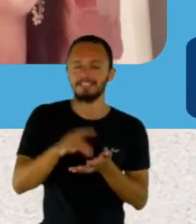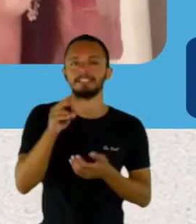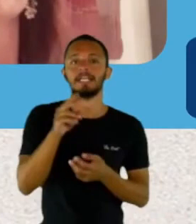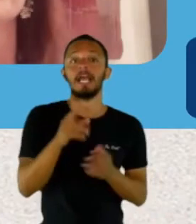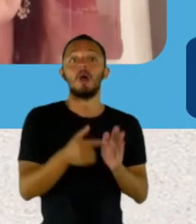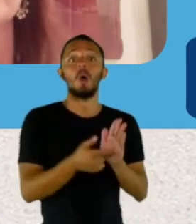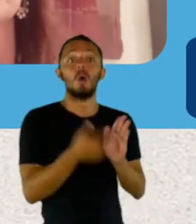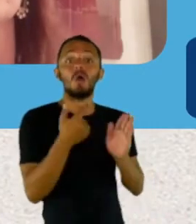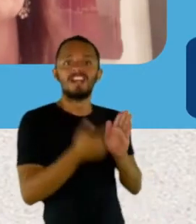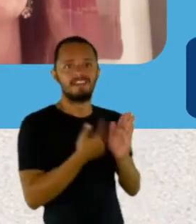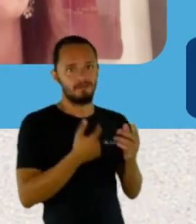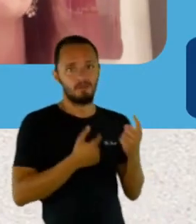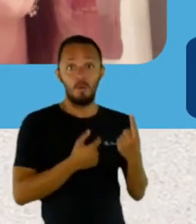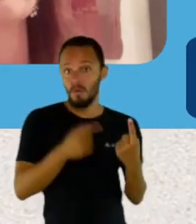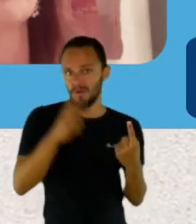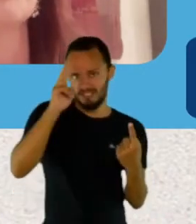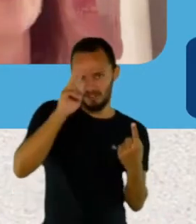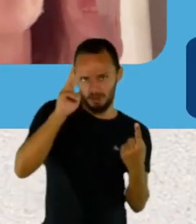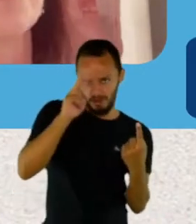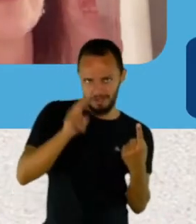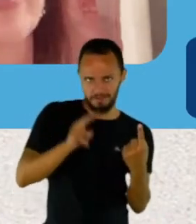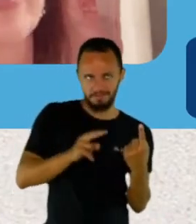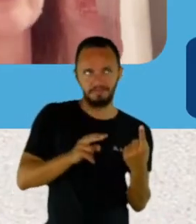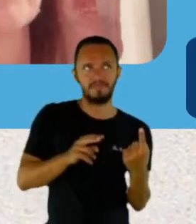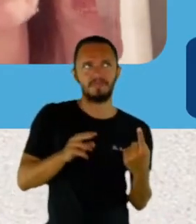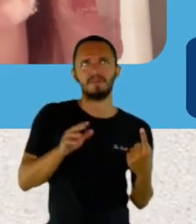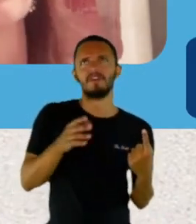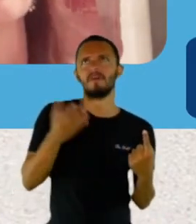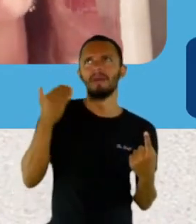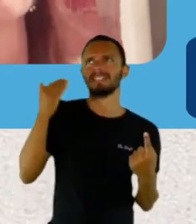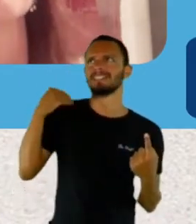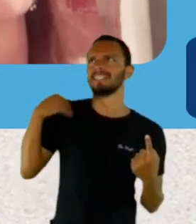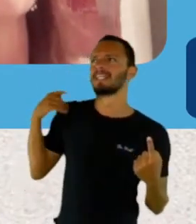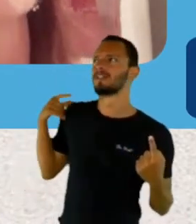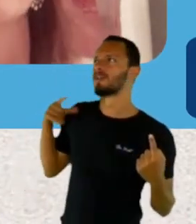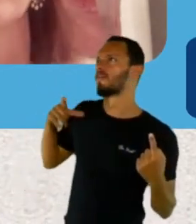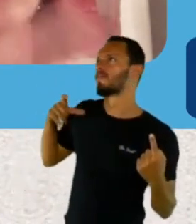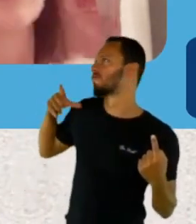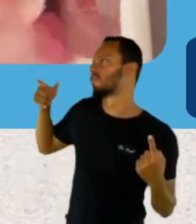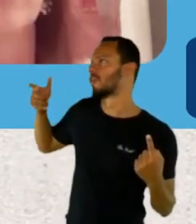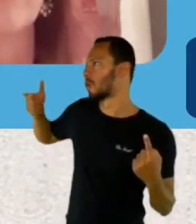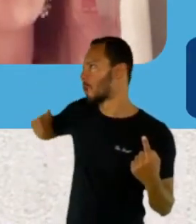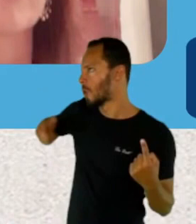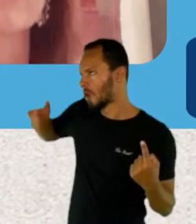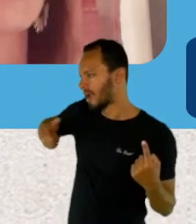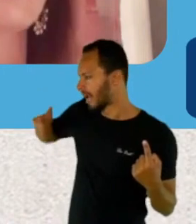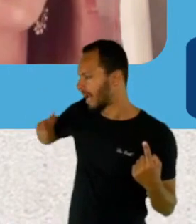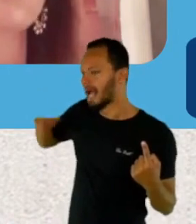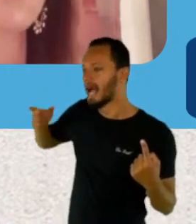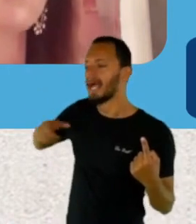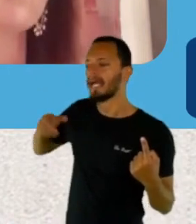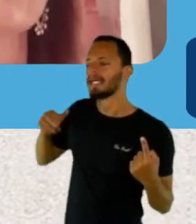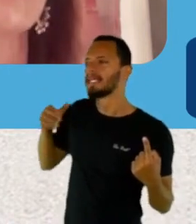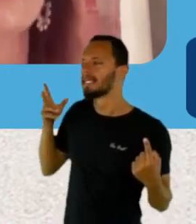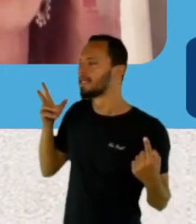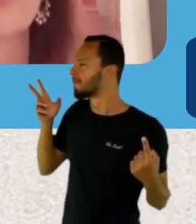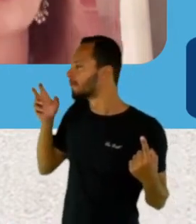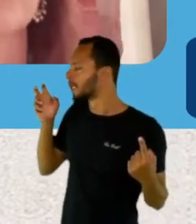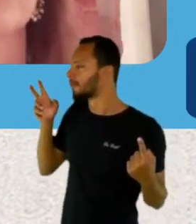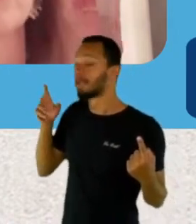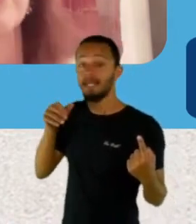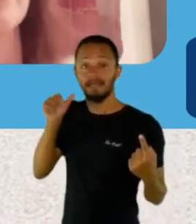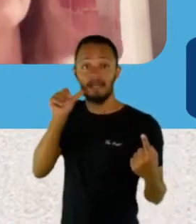A gente foi na Flip em 2019, eu e meu marido, e a gente escutava várias escritoras